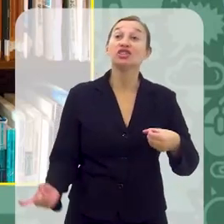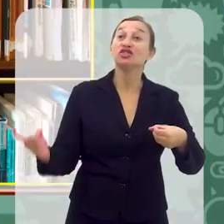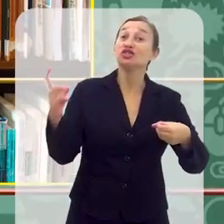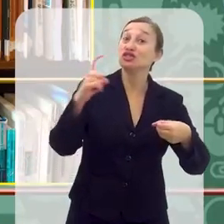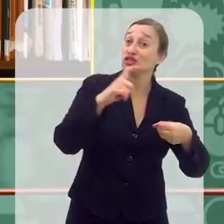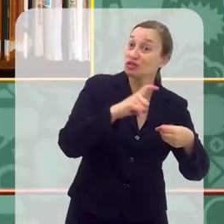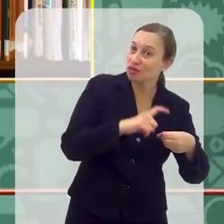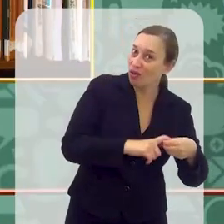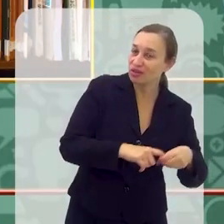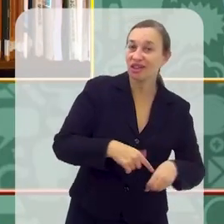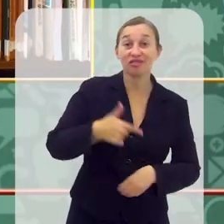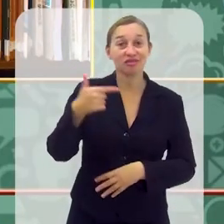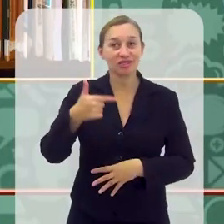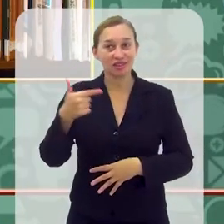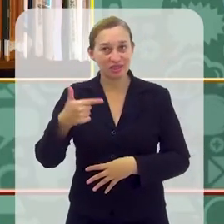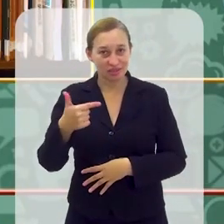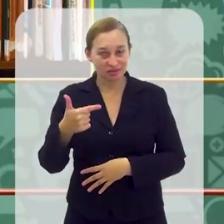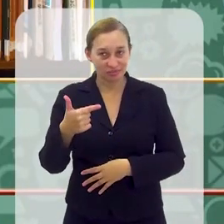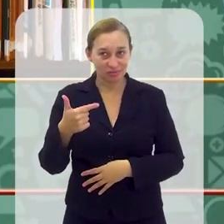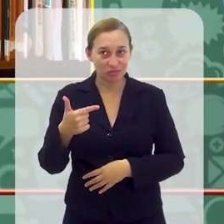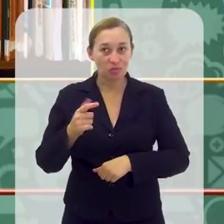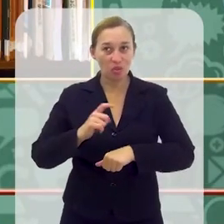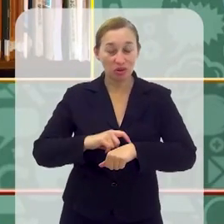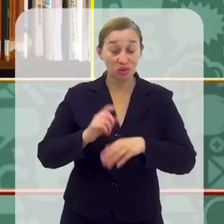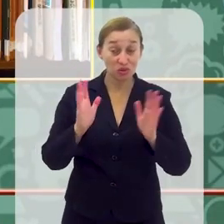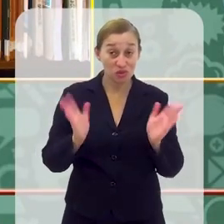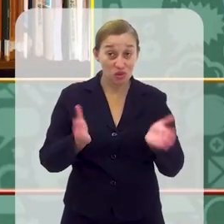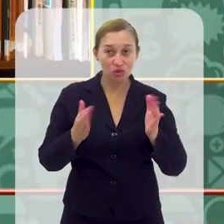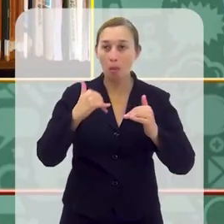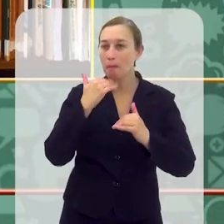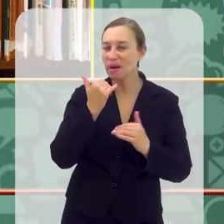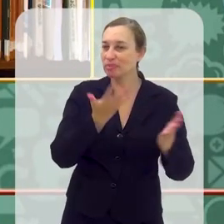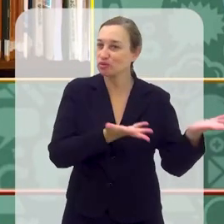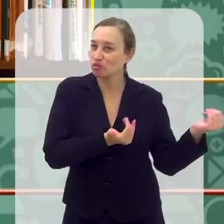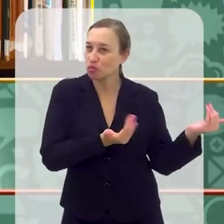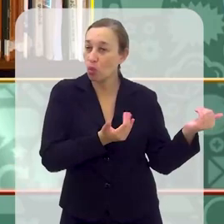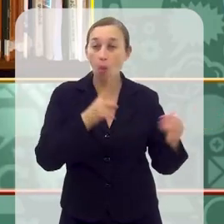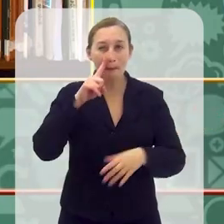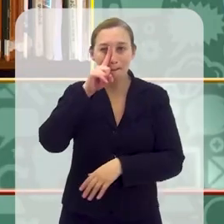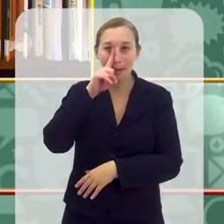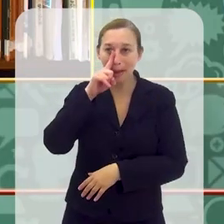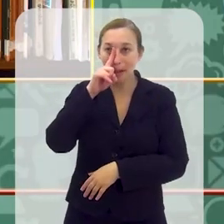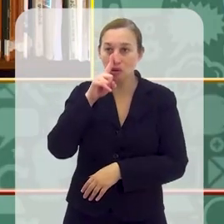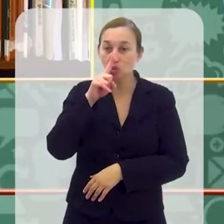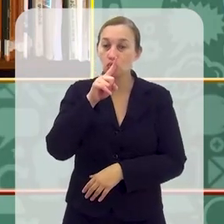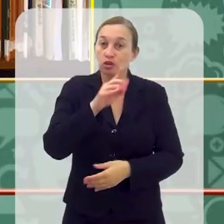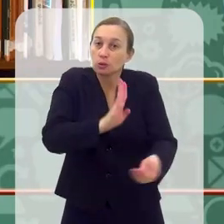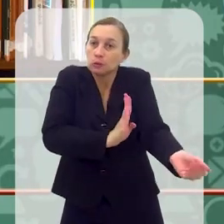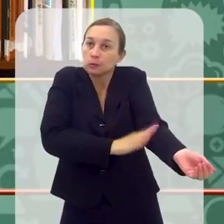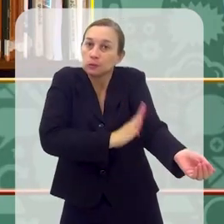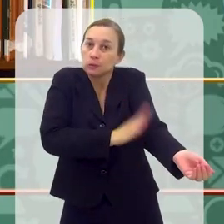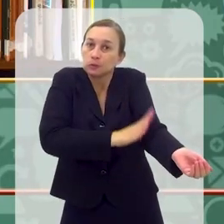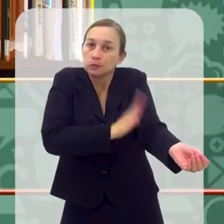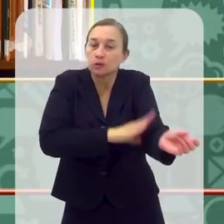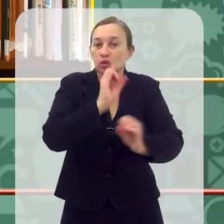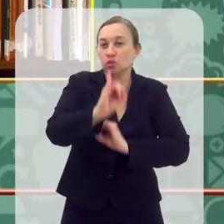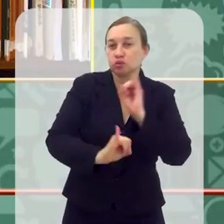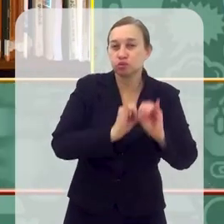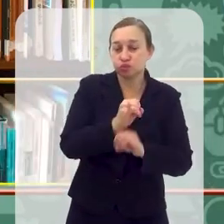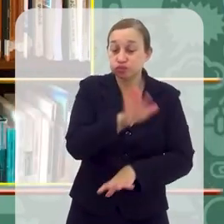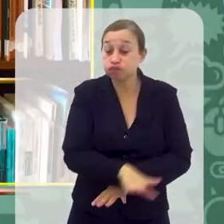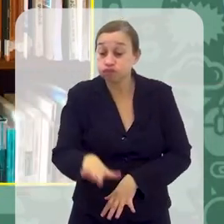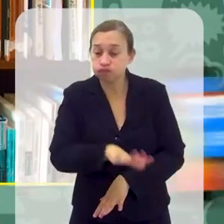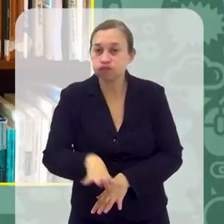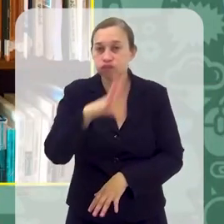Estamos de volta com o segundo bloco do Papo de Juventude de hoje, falando sobre os perigos do uso excessivo da internet por